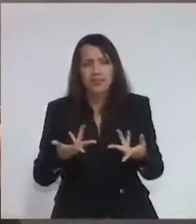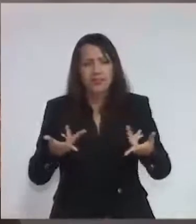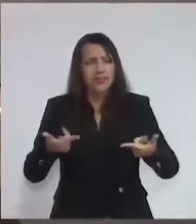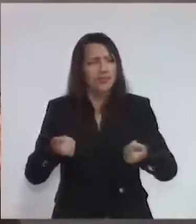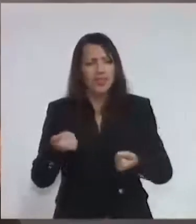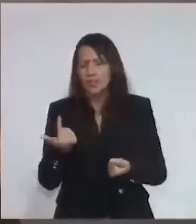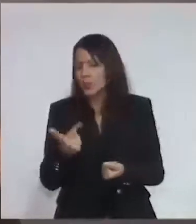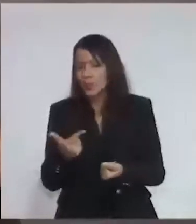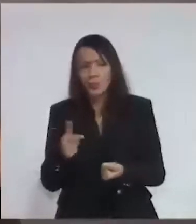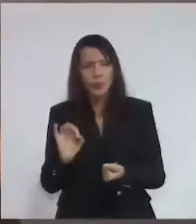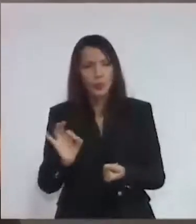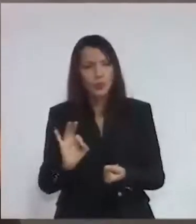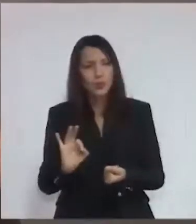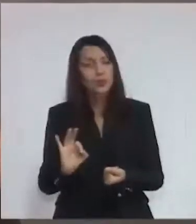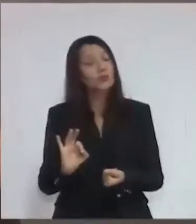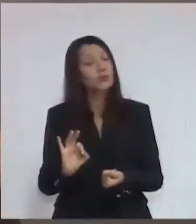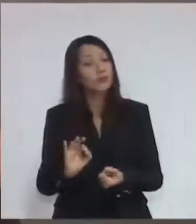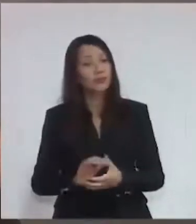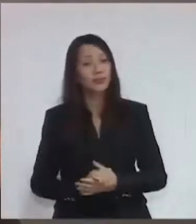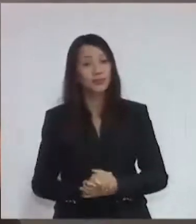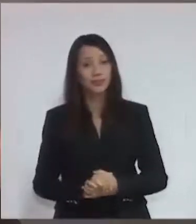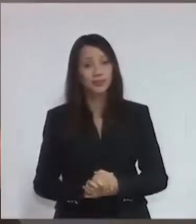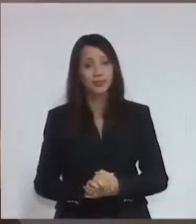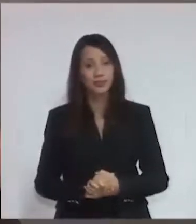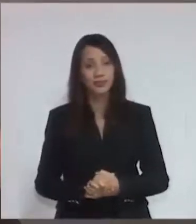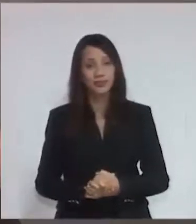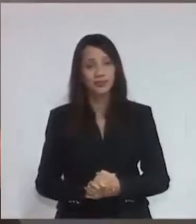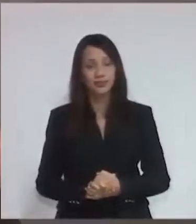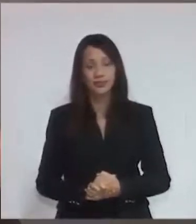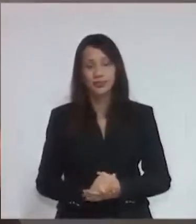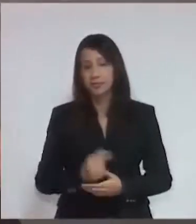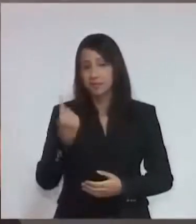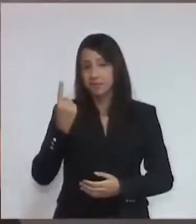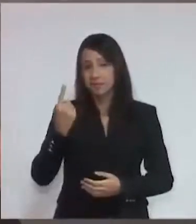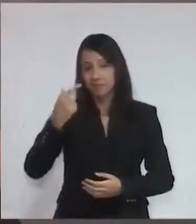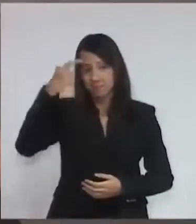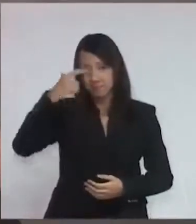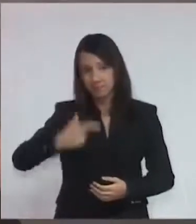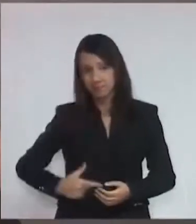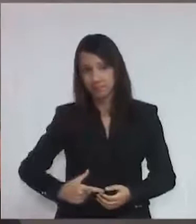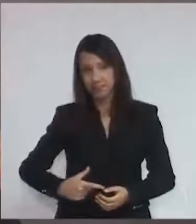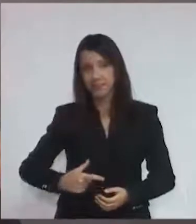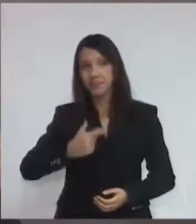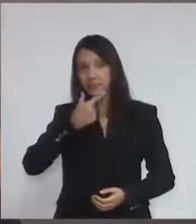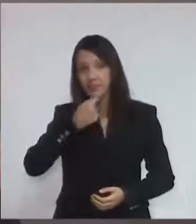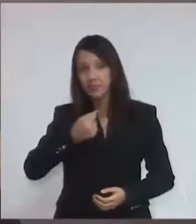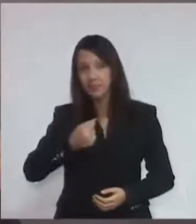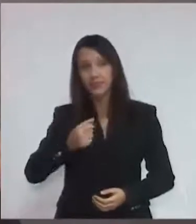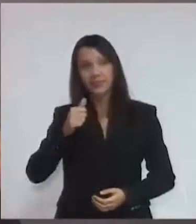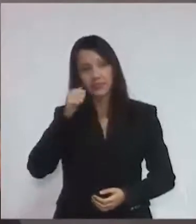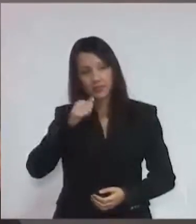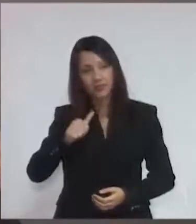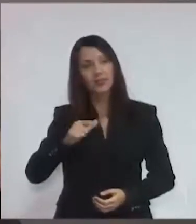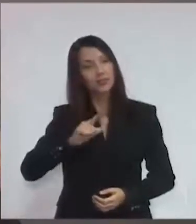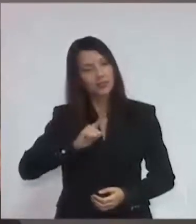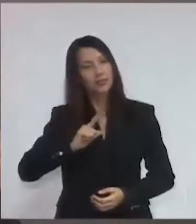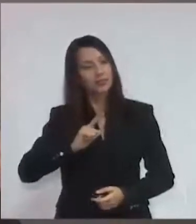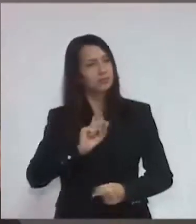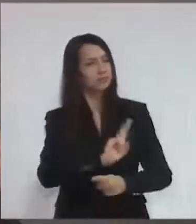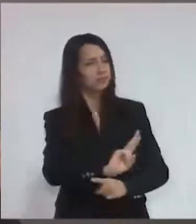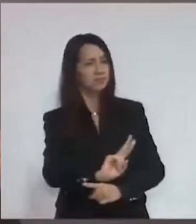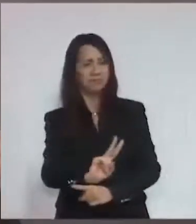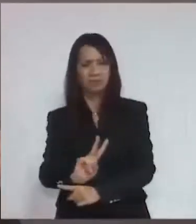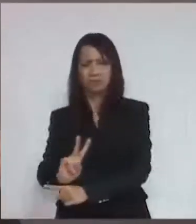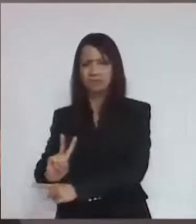Porque, primeiro, antes desses bravos homens e mulheres darem segurança para a população de